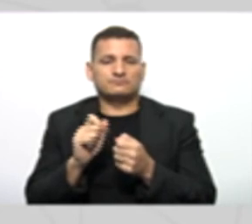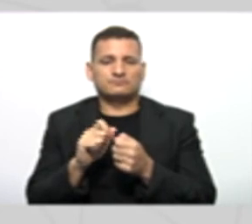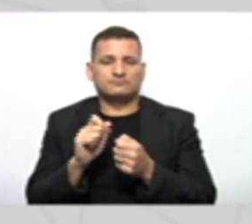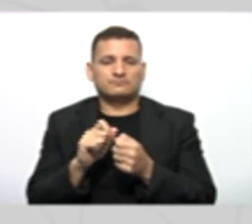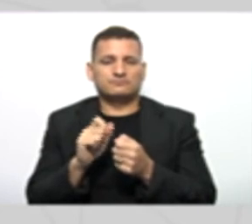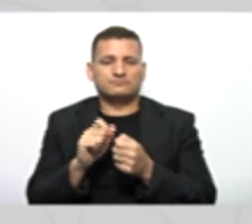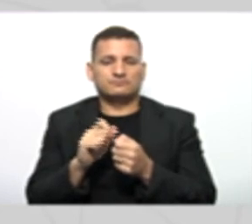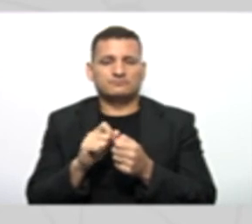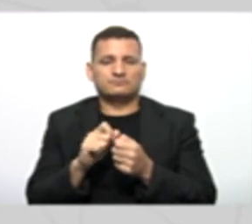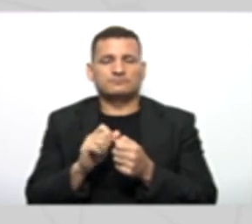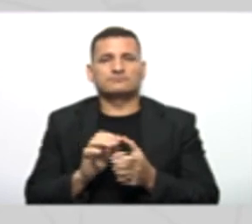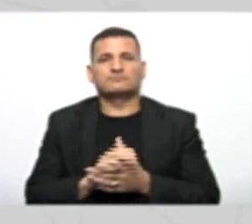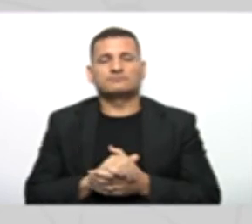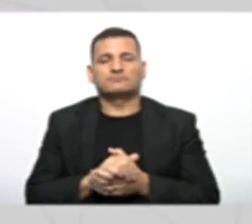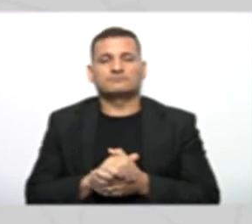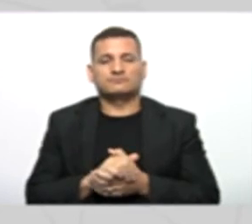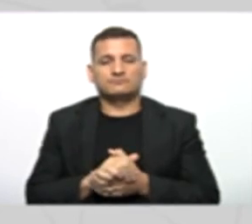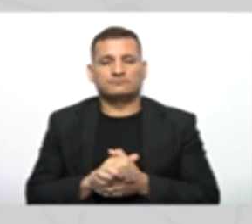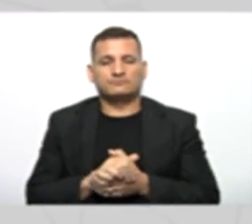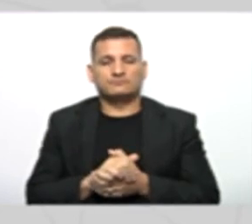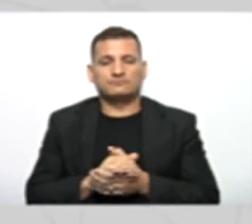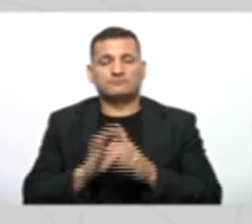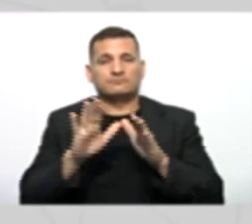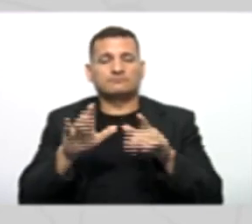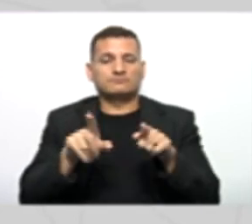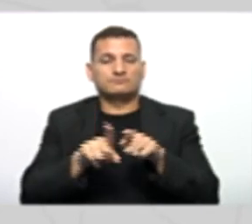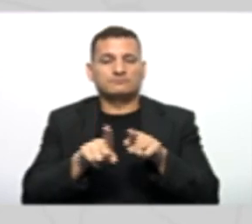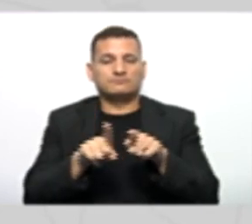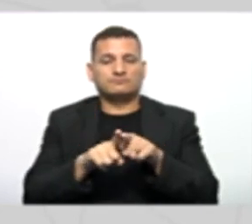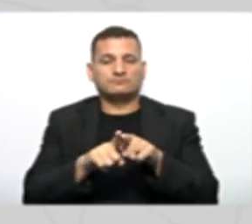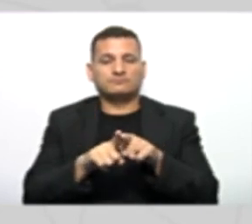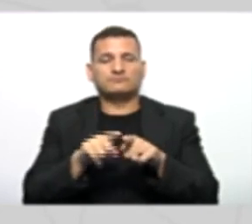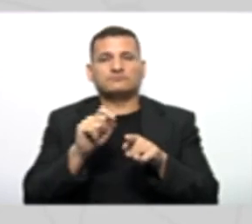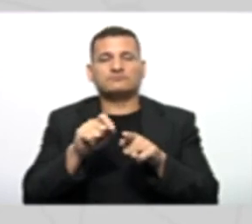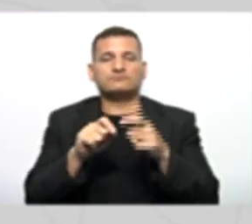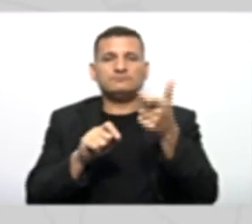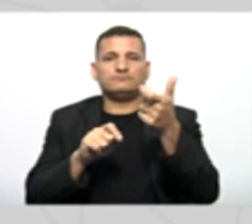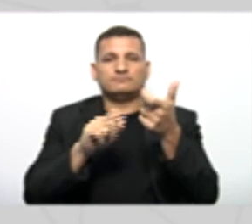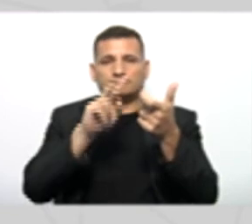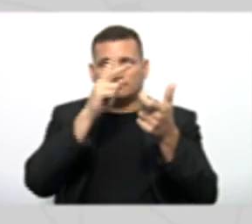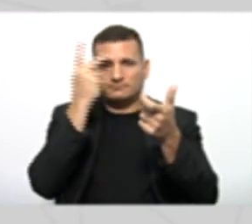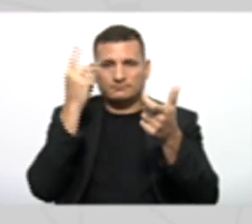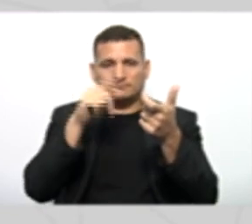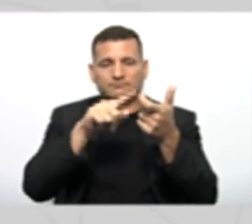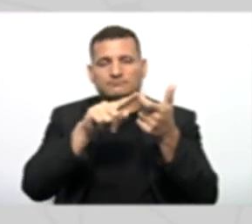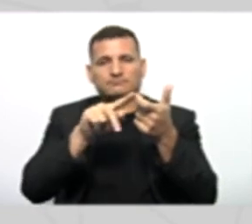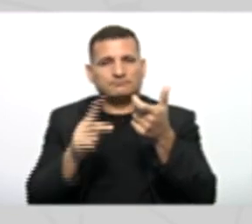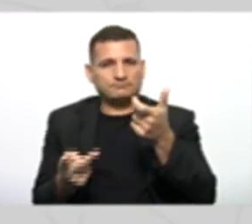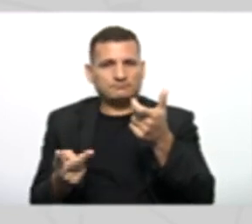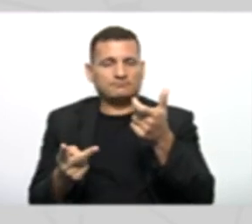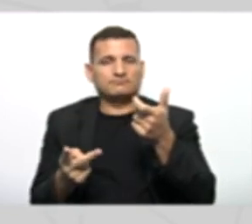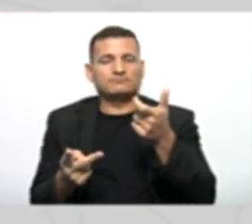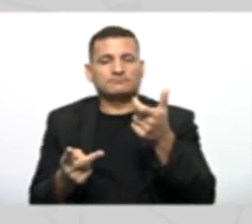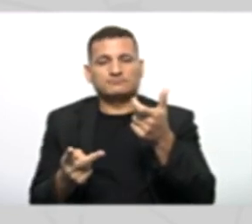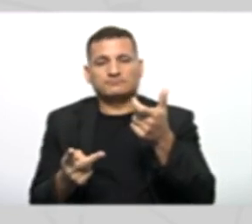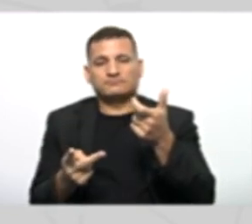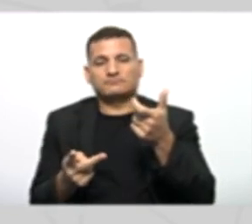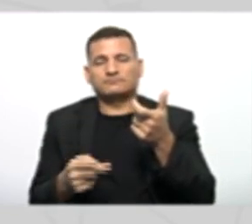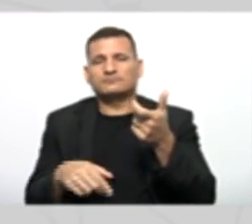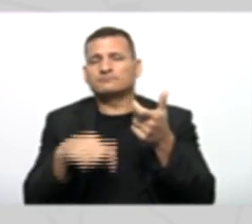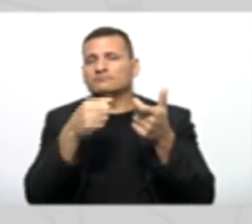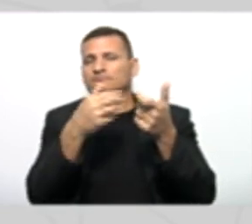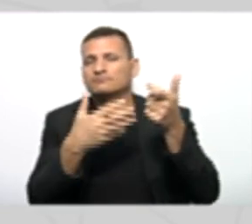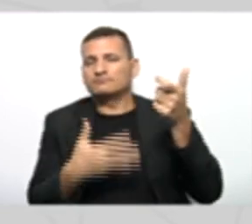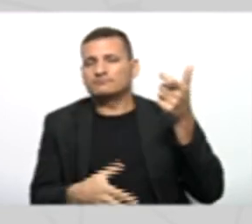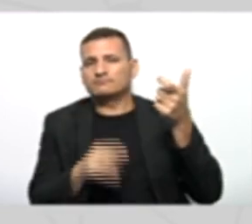Realocação Aqui dos atributos Mas que também Herde Os atributos Básicos Da classe pessoa Então nessa explicação Nós teríamos